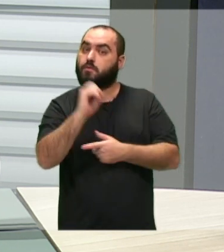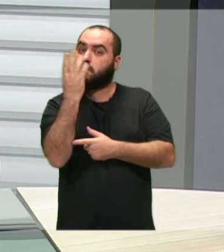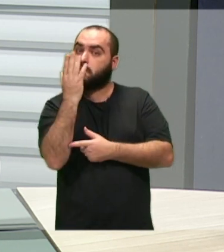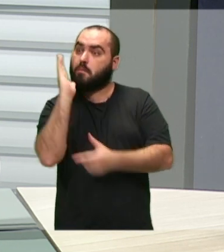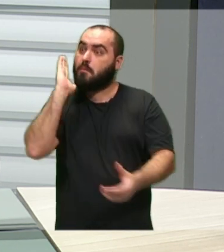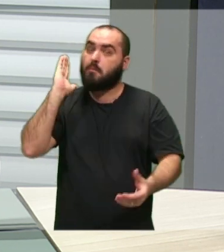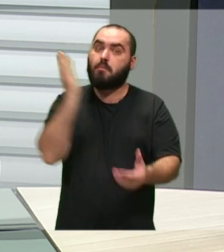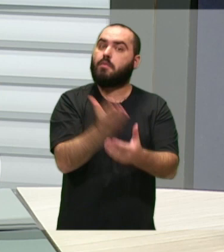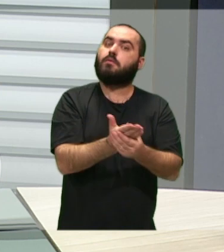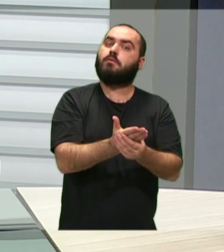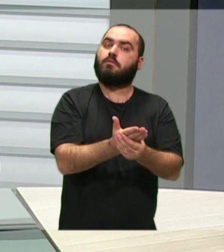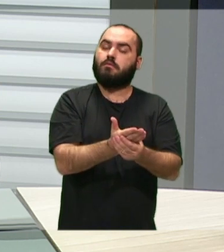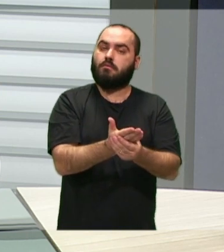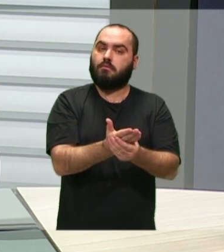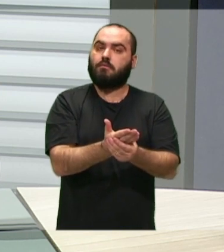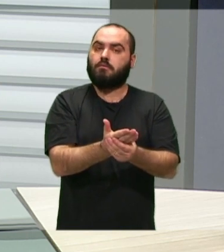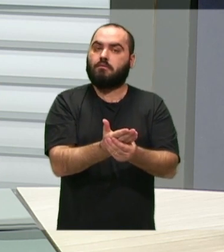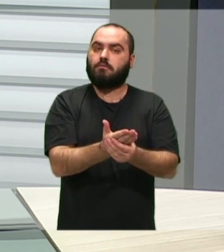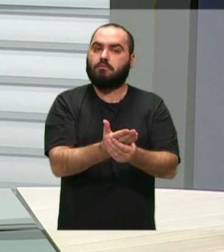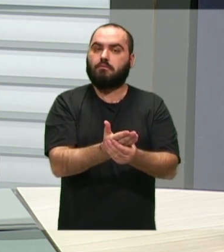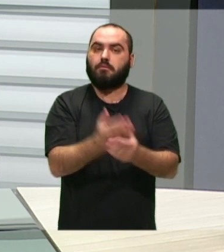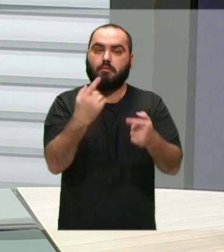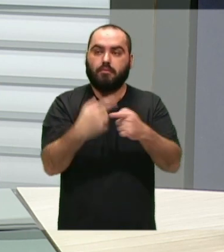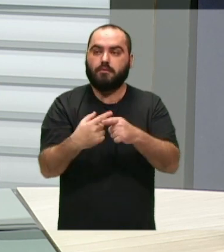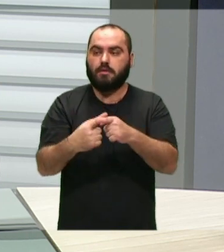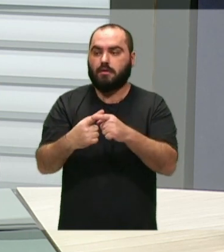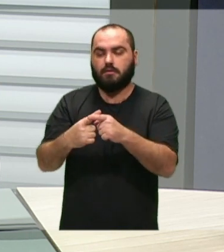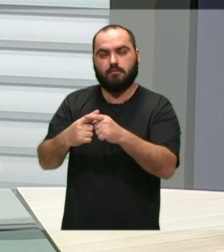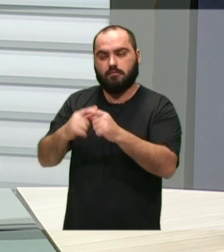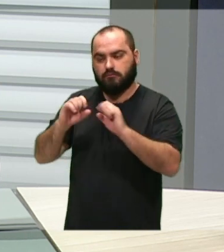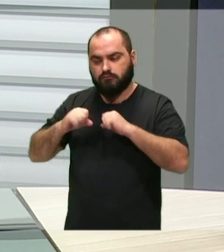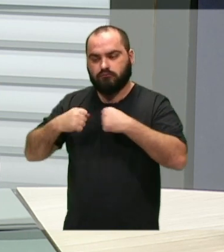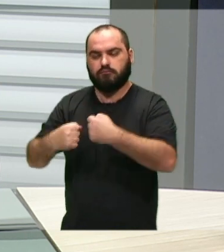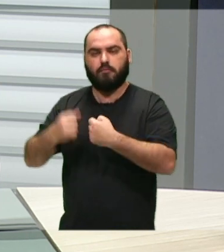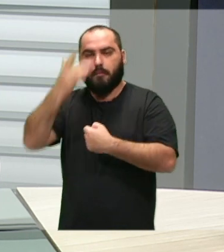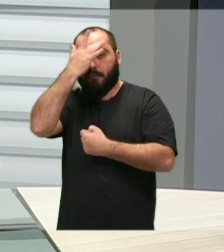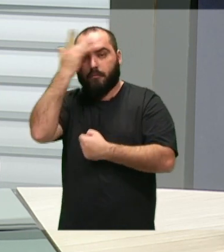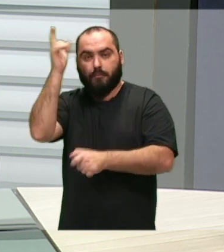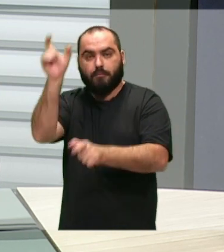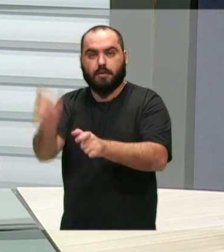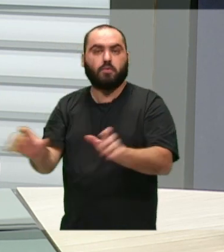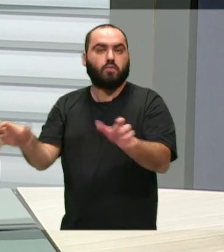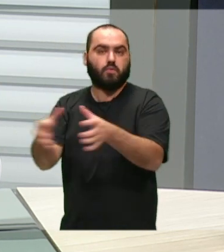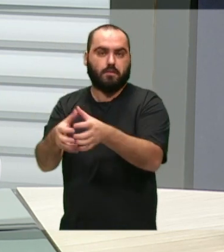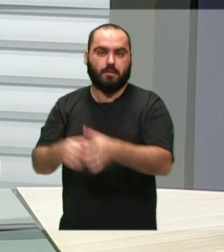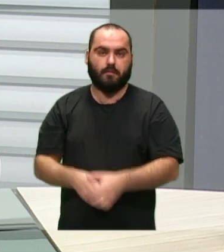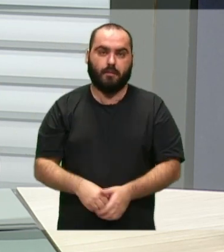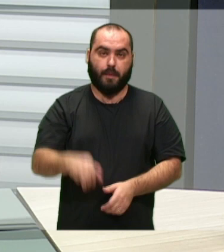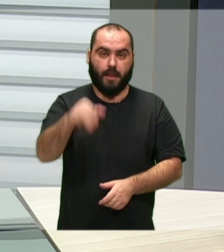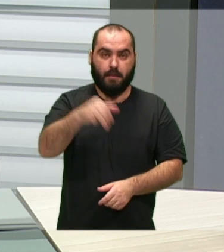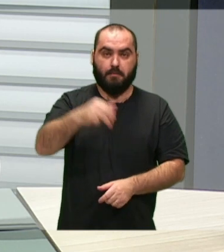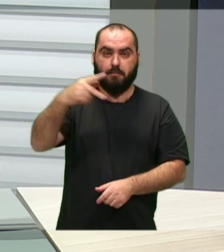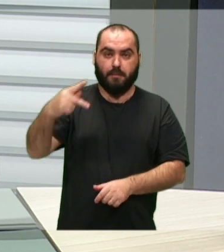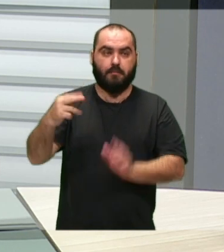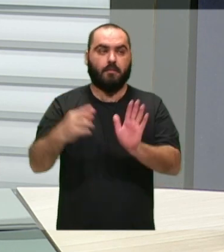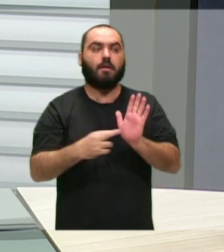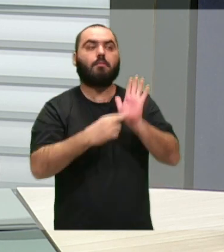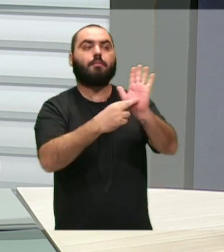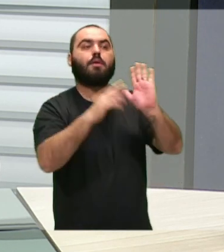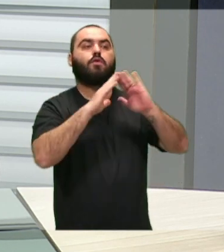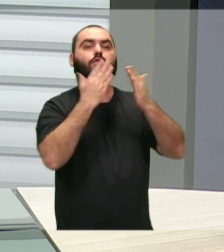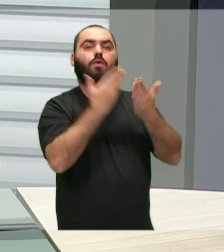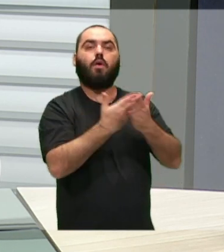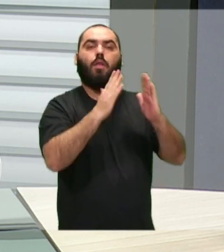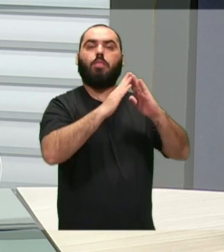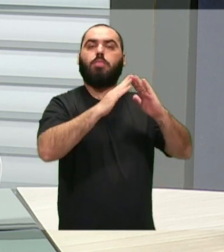juízo mesmo na defesa da coletividade das pessoas. Ou seja, o Ministério Público pode representar por uma escola que está caindo, o